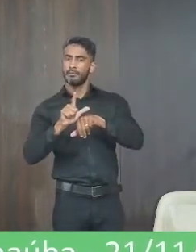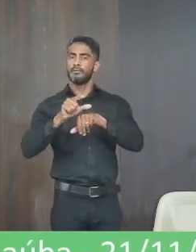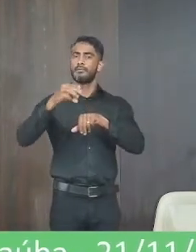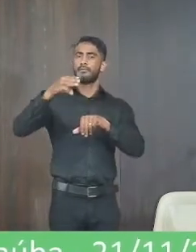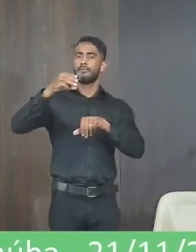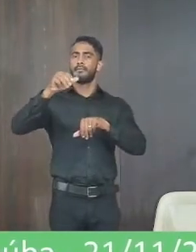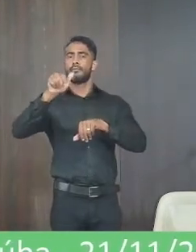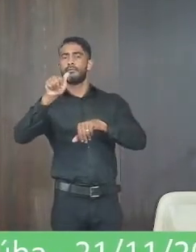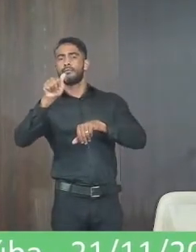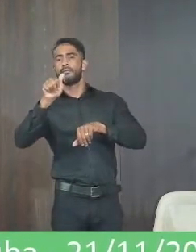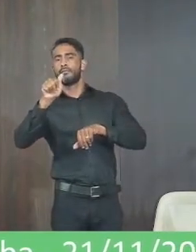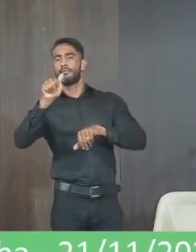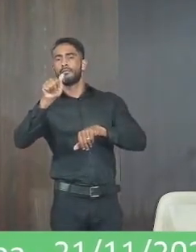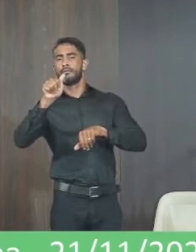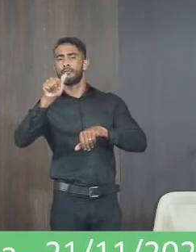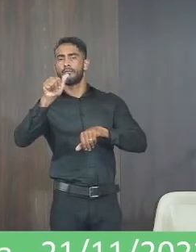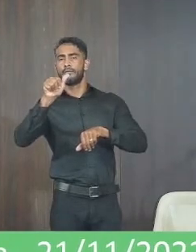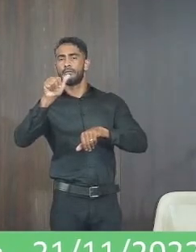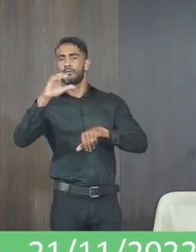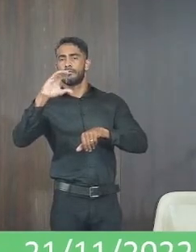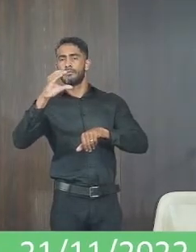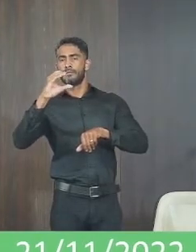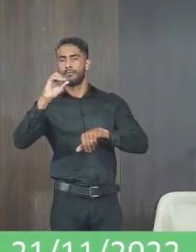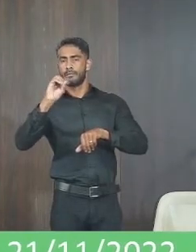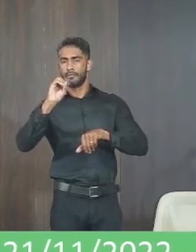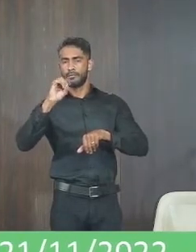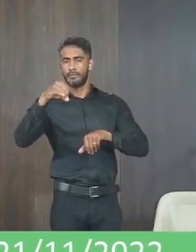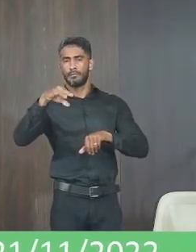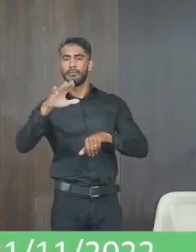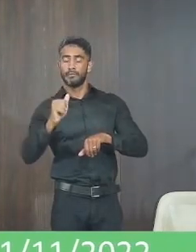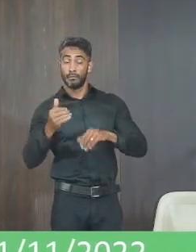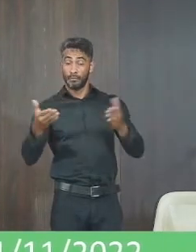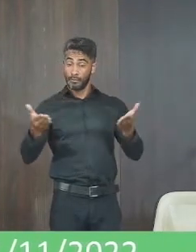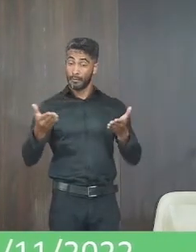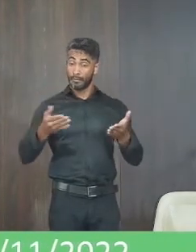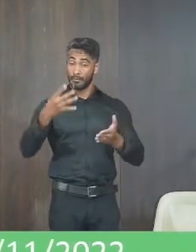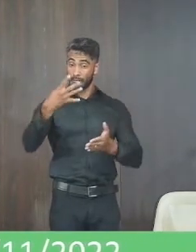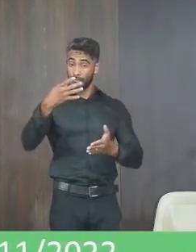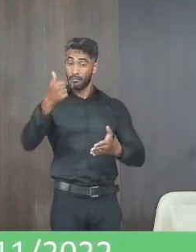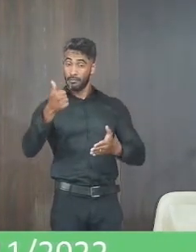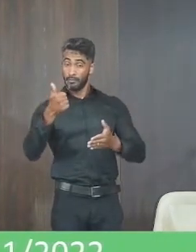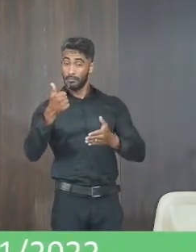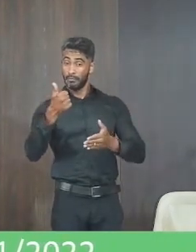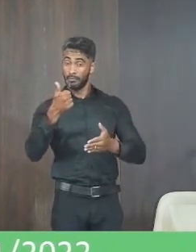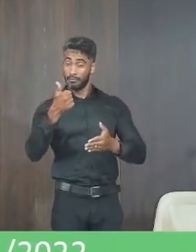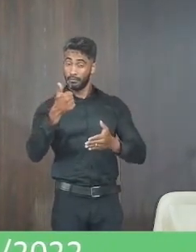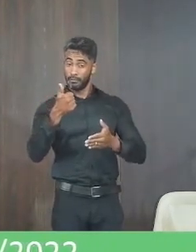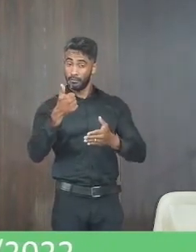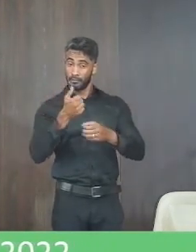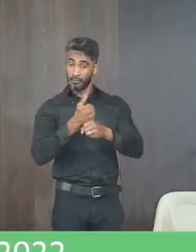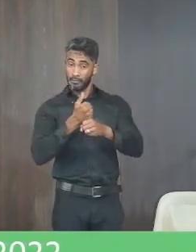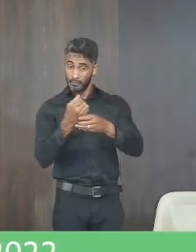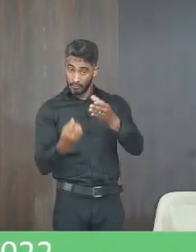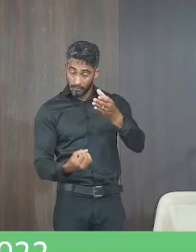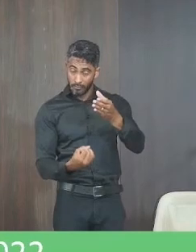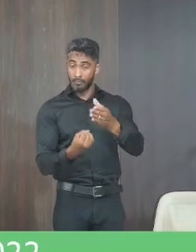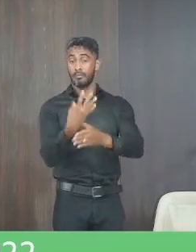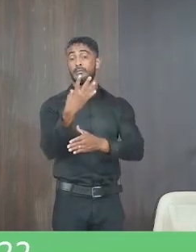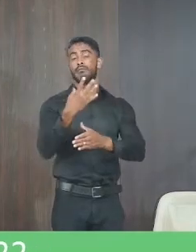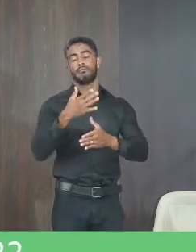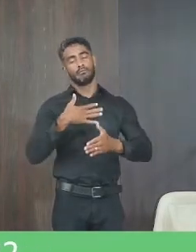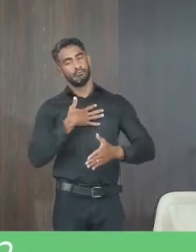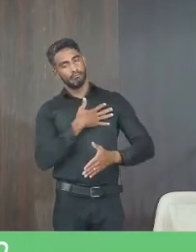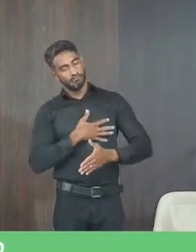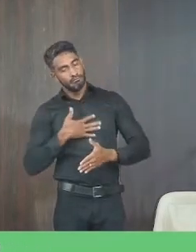do Vale do Gurutuba que hoje completa 41 anos de fundação inclusive parte de oportunidade o